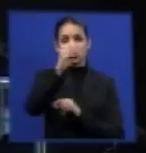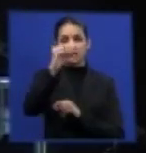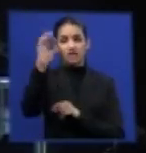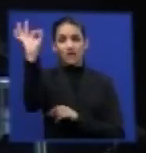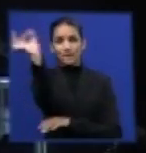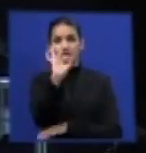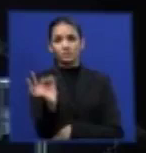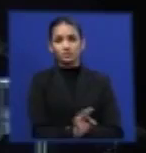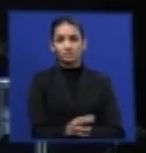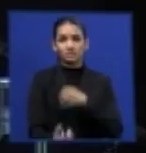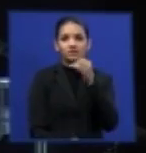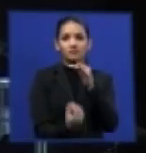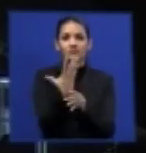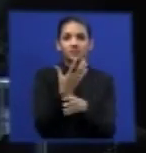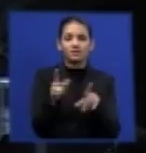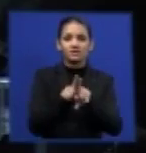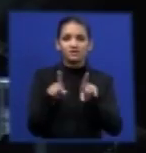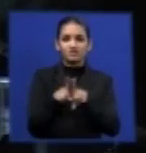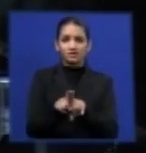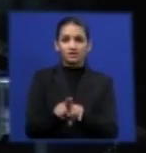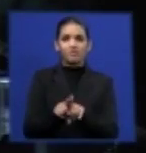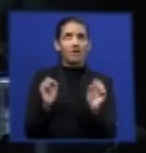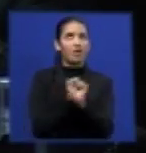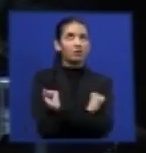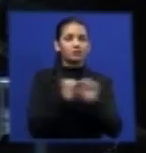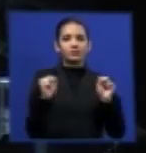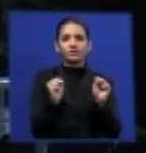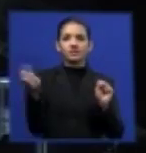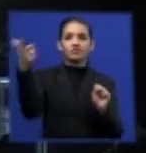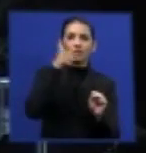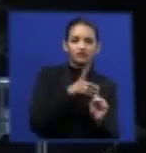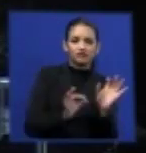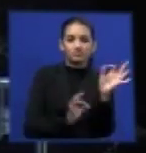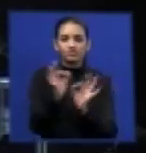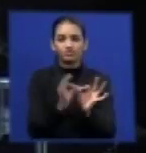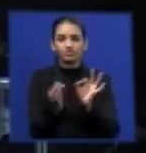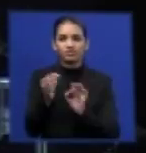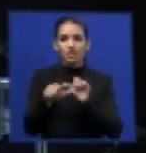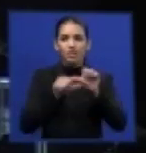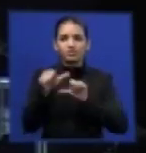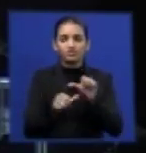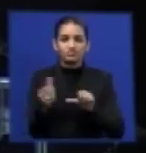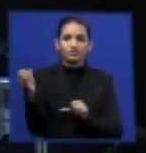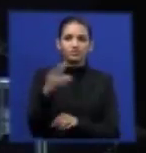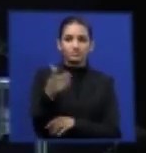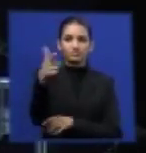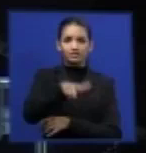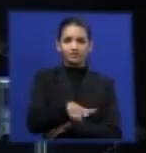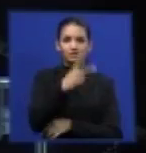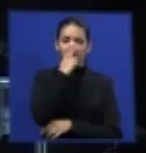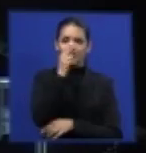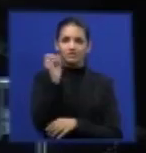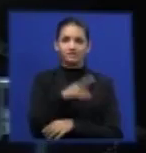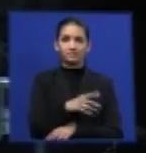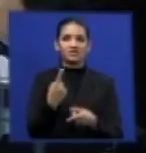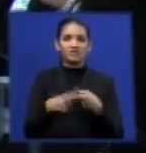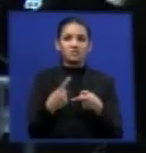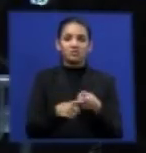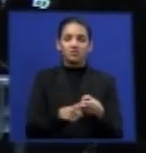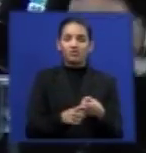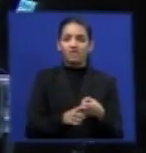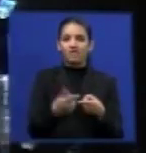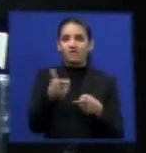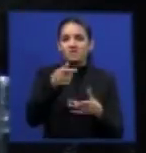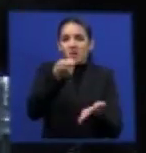produzem são carcaças nas reposições, são carcaças inservíveis, porque não estão obrigados a